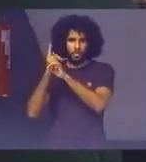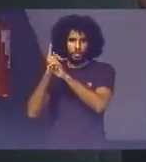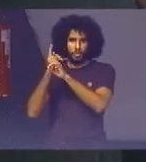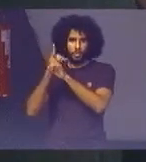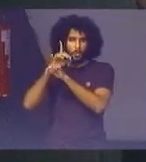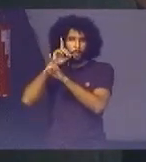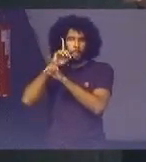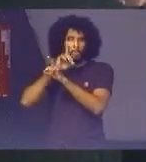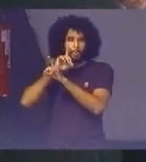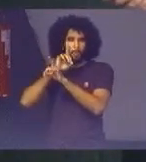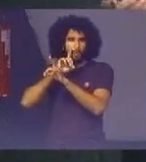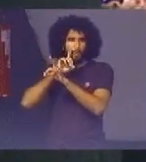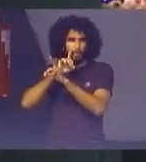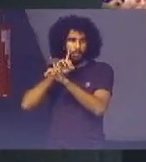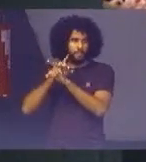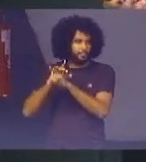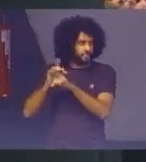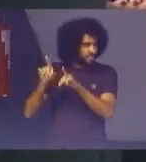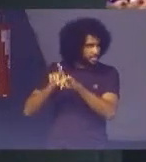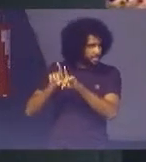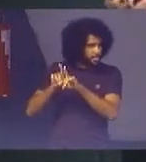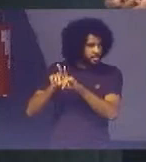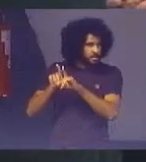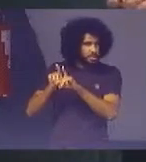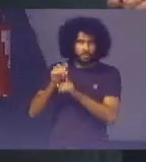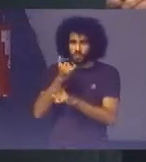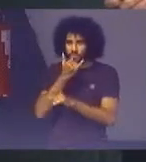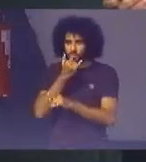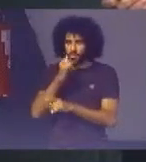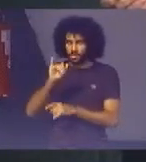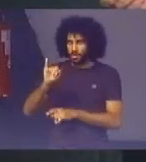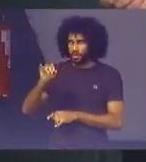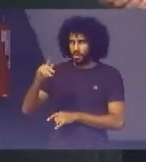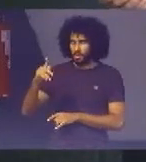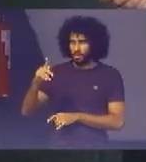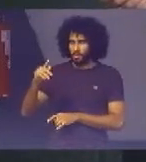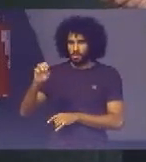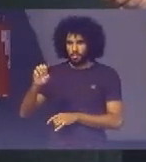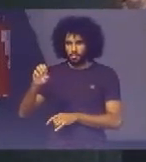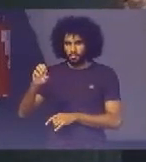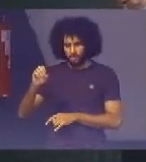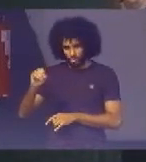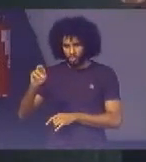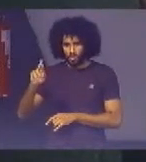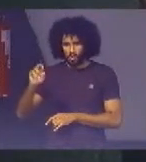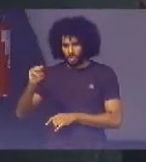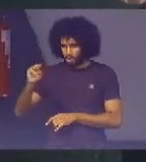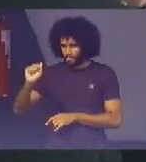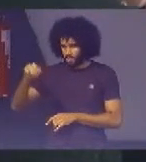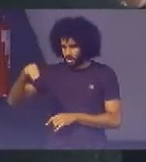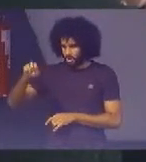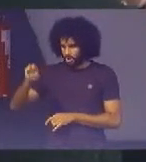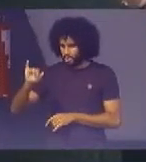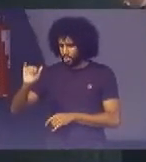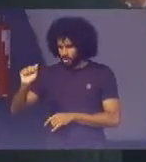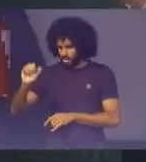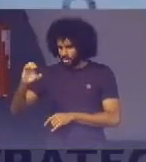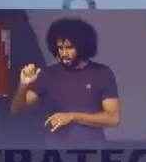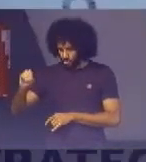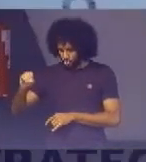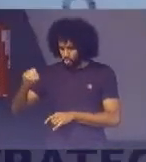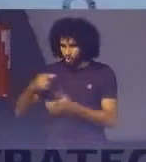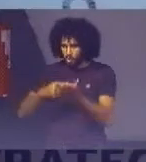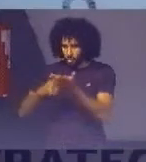E o presidente Do CNJ Presidente do Supremo Início Toffoli Convida Para participar Deste encontro Os